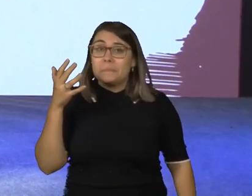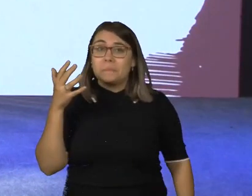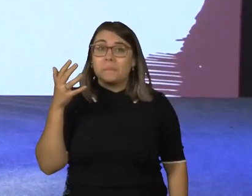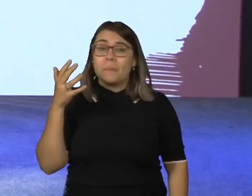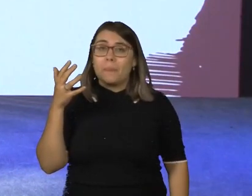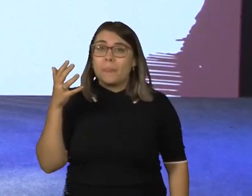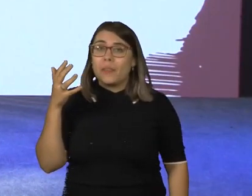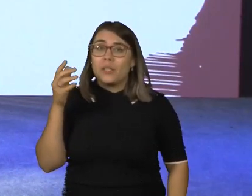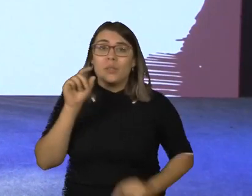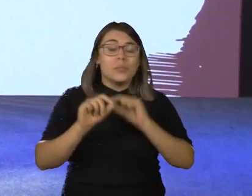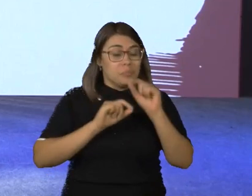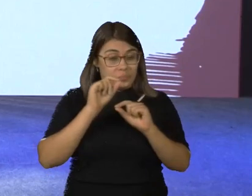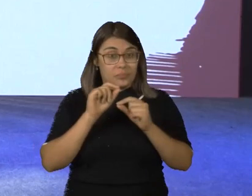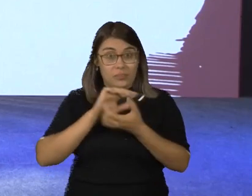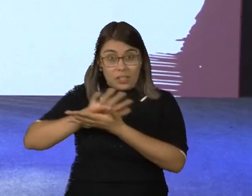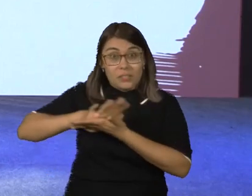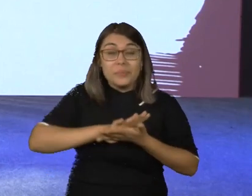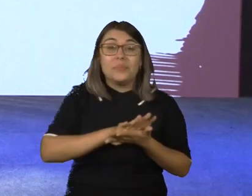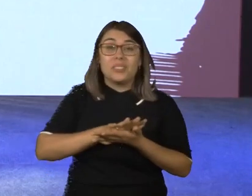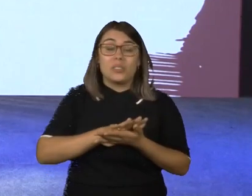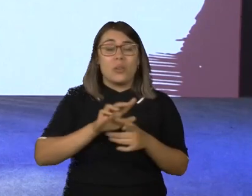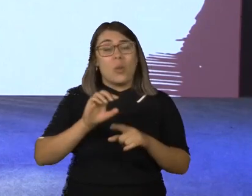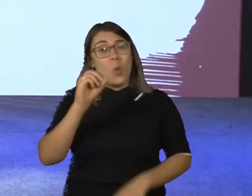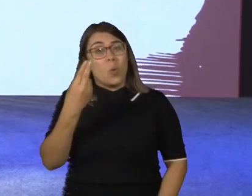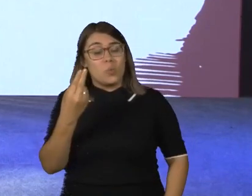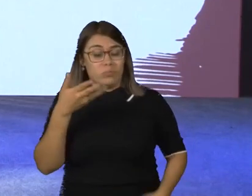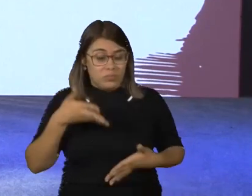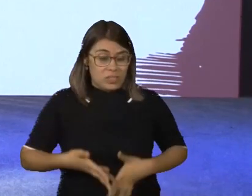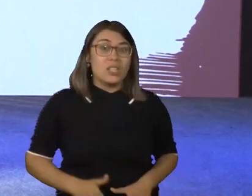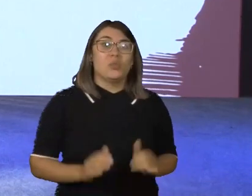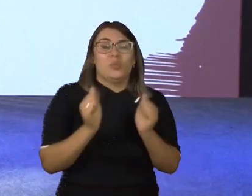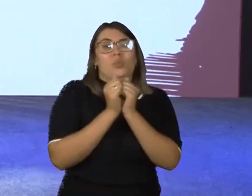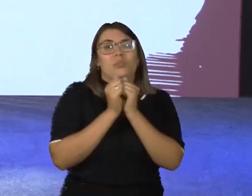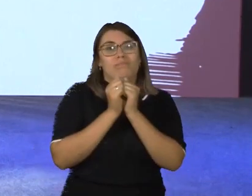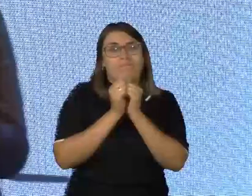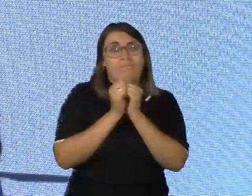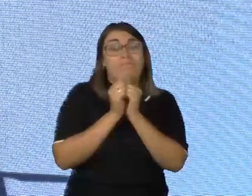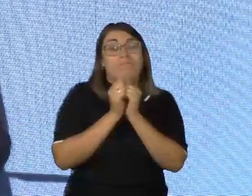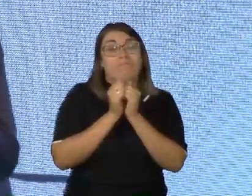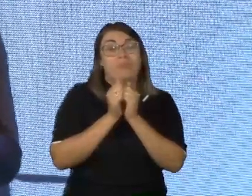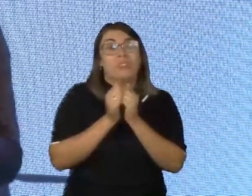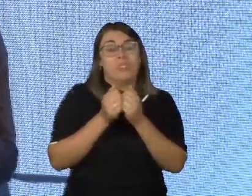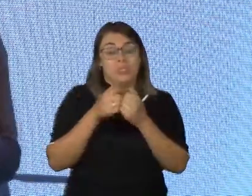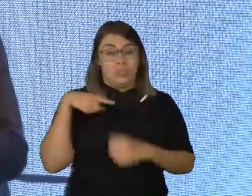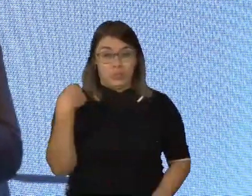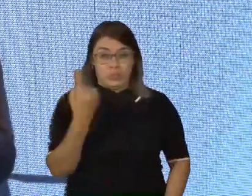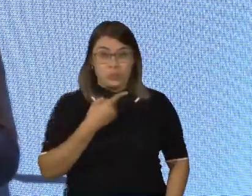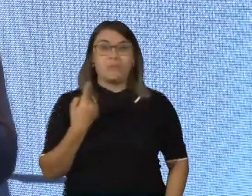produzido por nós, seres humanos? Ou se o preconceito, ele nasce com a gente, faz parte da nossa biologia?